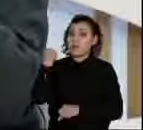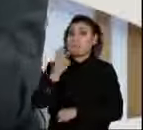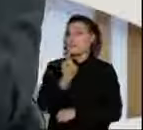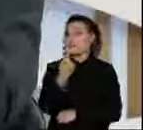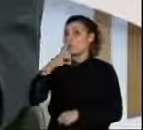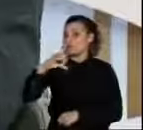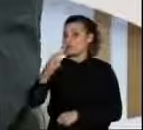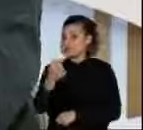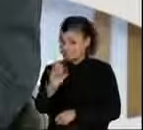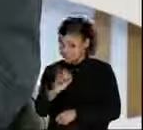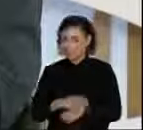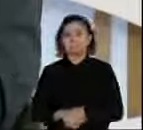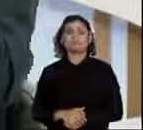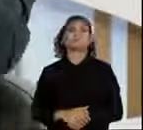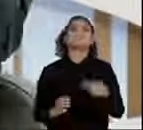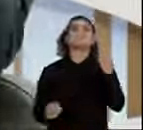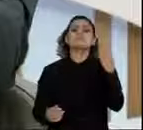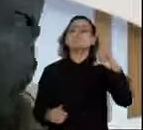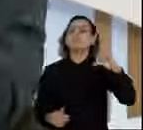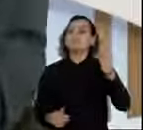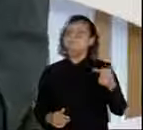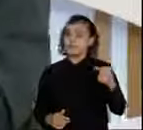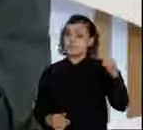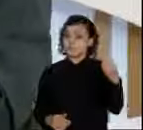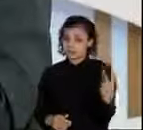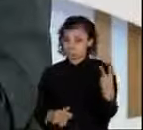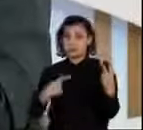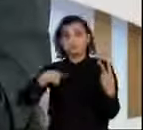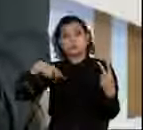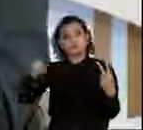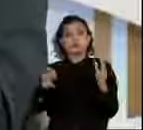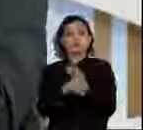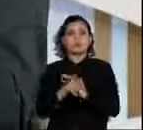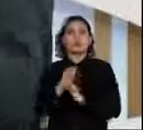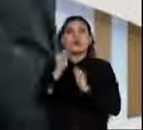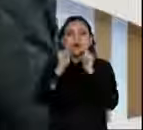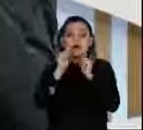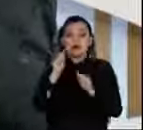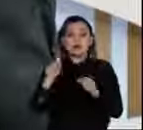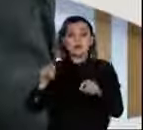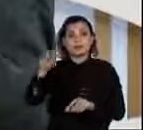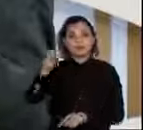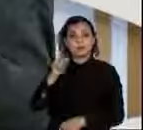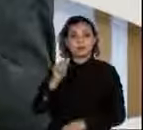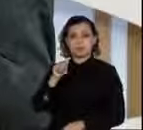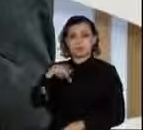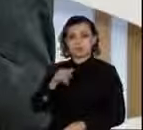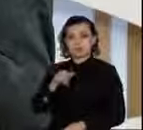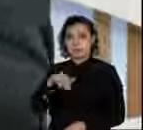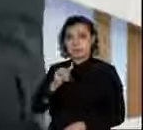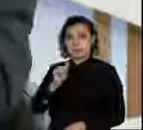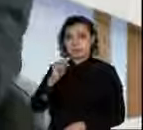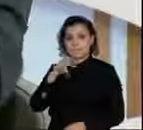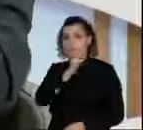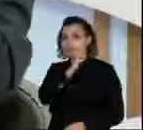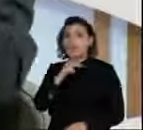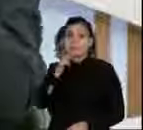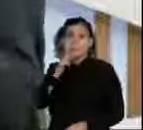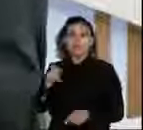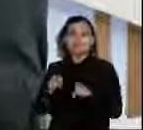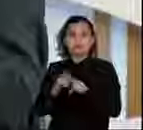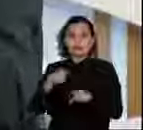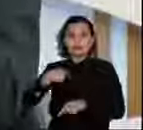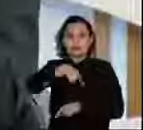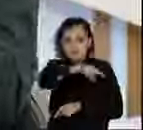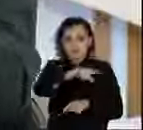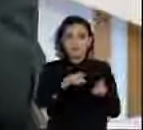Em 1972, nós fomos para o Amapá e chegamos em Macapá, cruzamos lá o Equador,